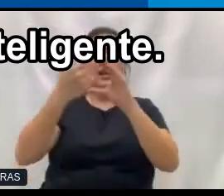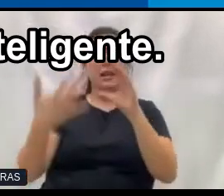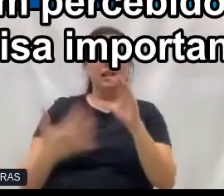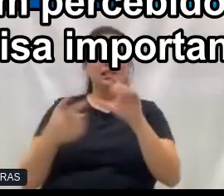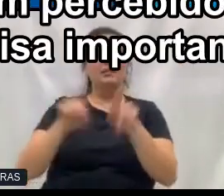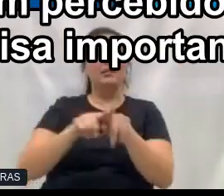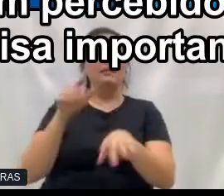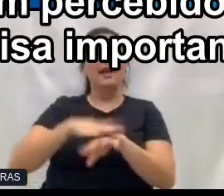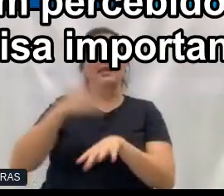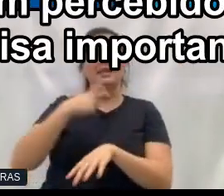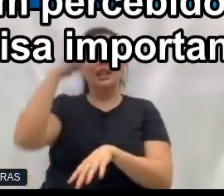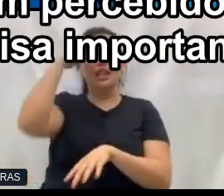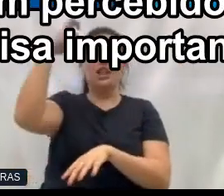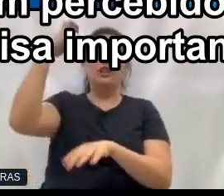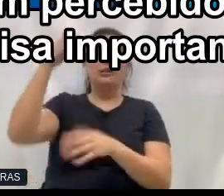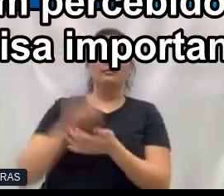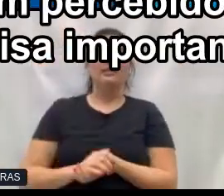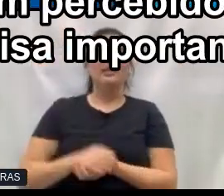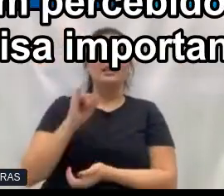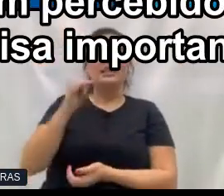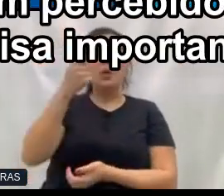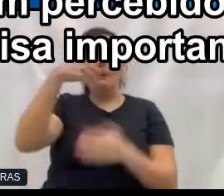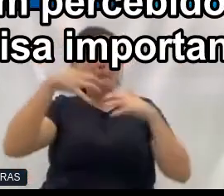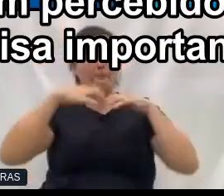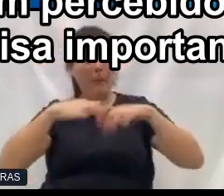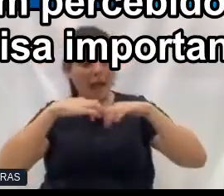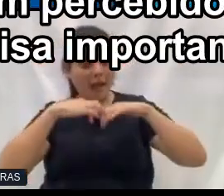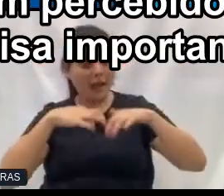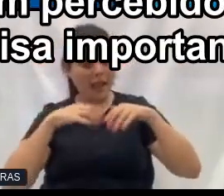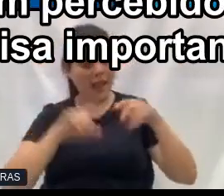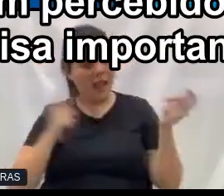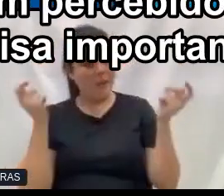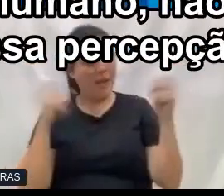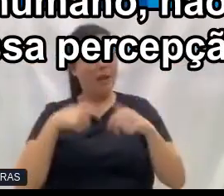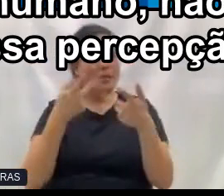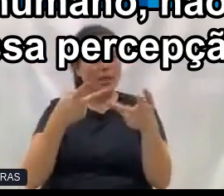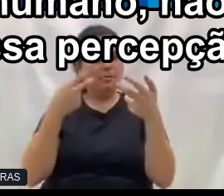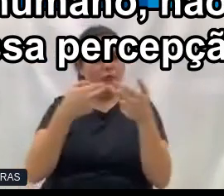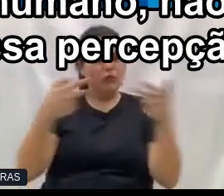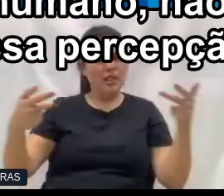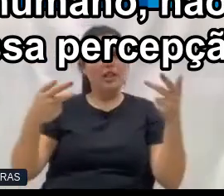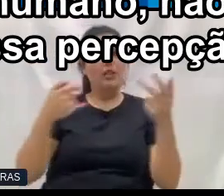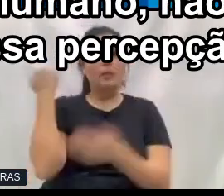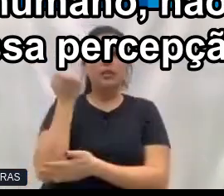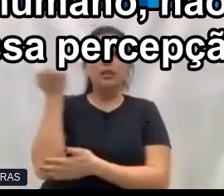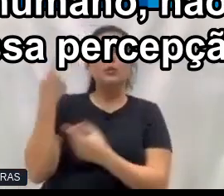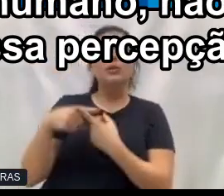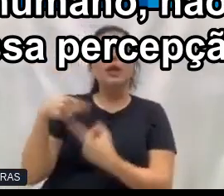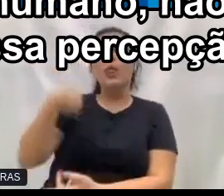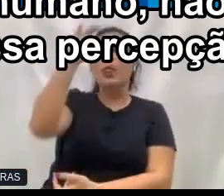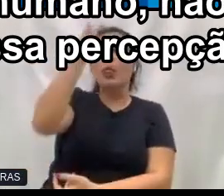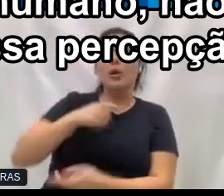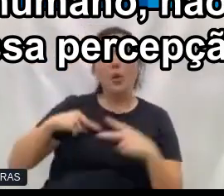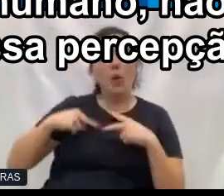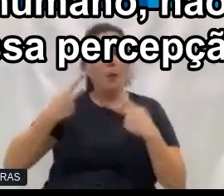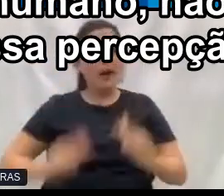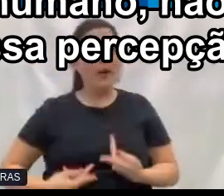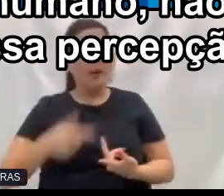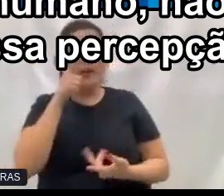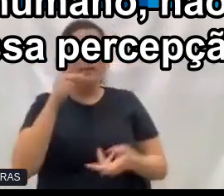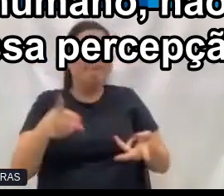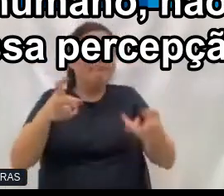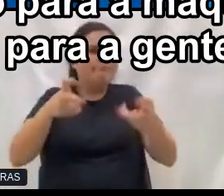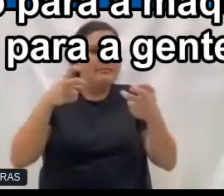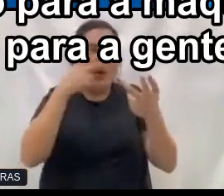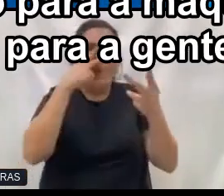inteligente. Se até uma máquina tem percebido que diversidade é uma coisa importante, por que a gente que é humano não está conseguindo fazer